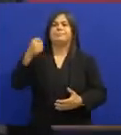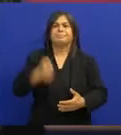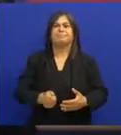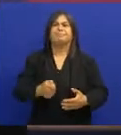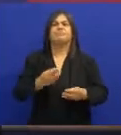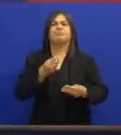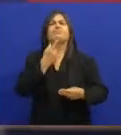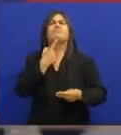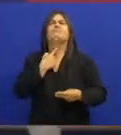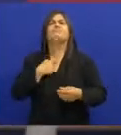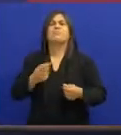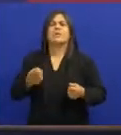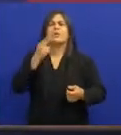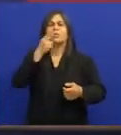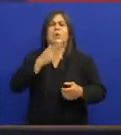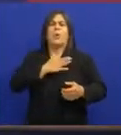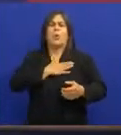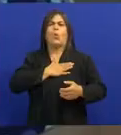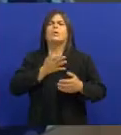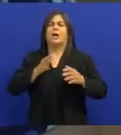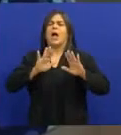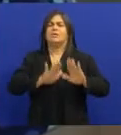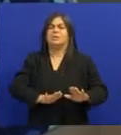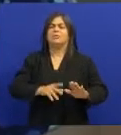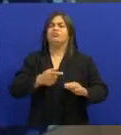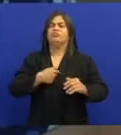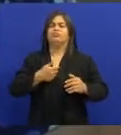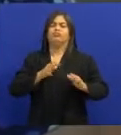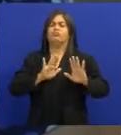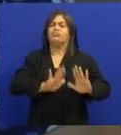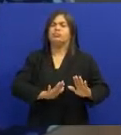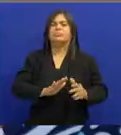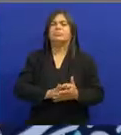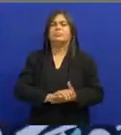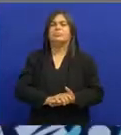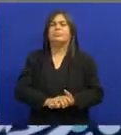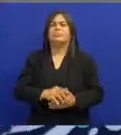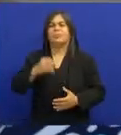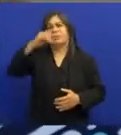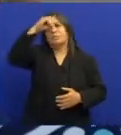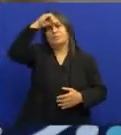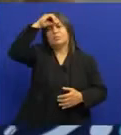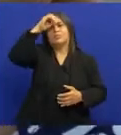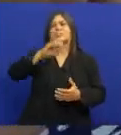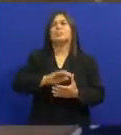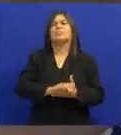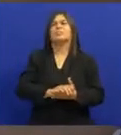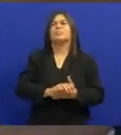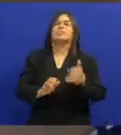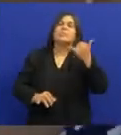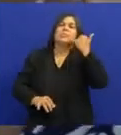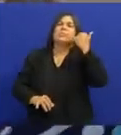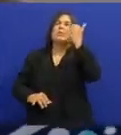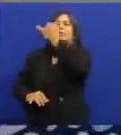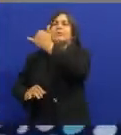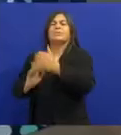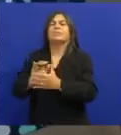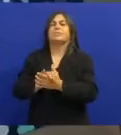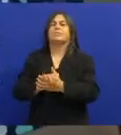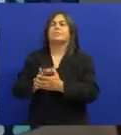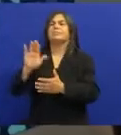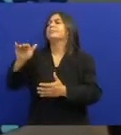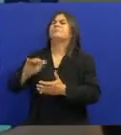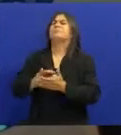ele Nasceu com a sina de cigarro mesmo E eu sem saber de nada Foi quando a Delzon Alves Da Rádio Globo